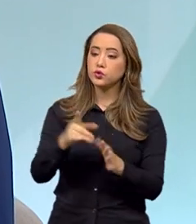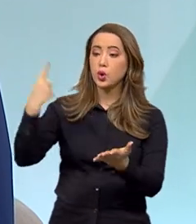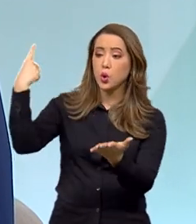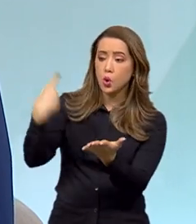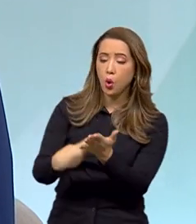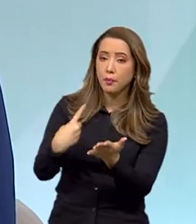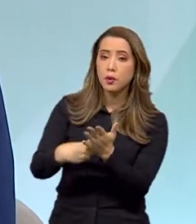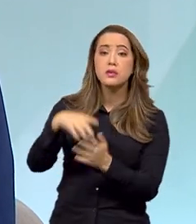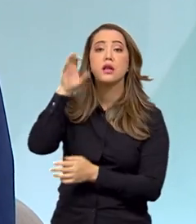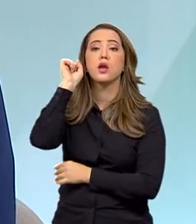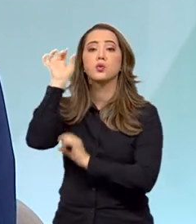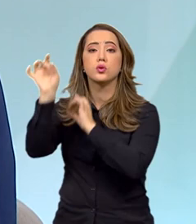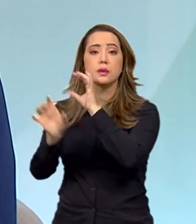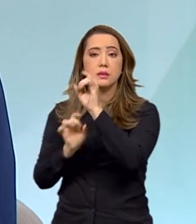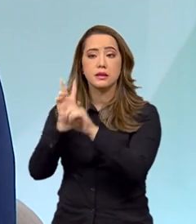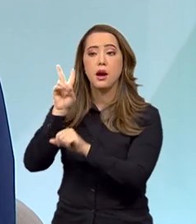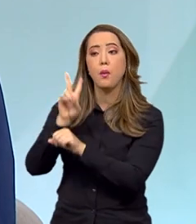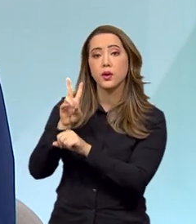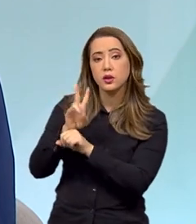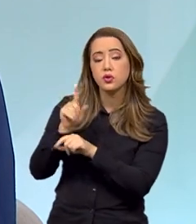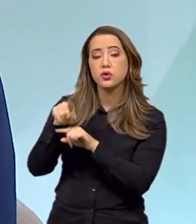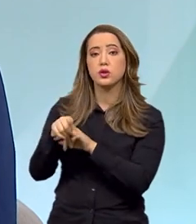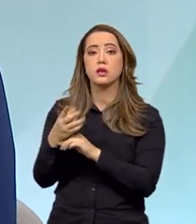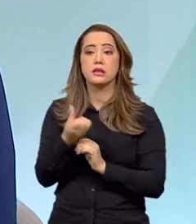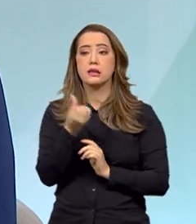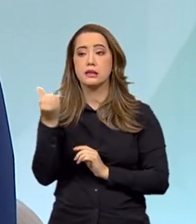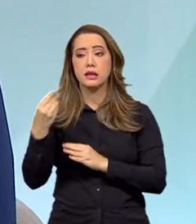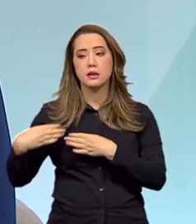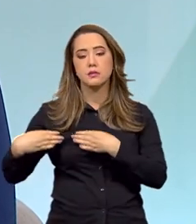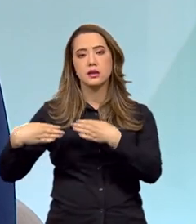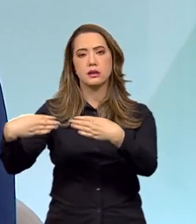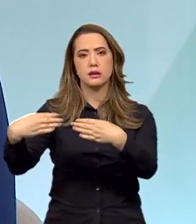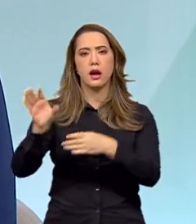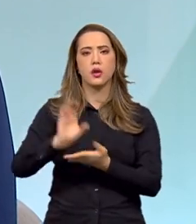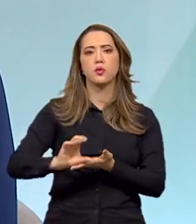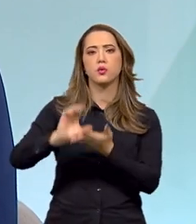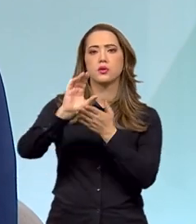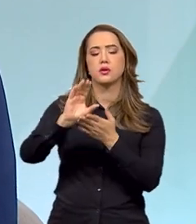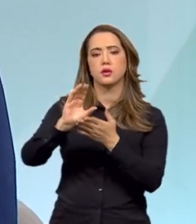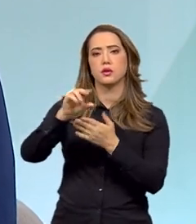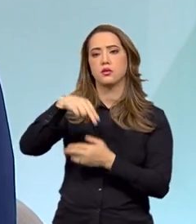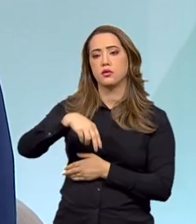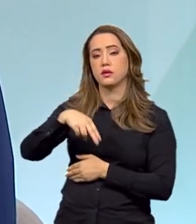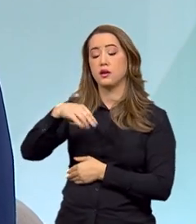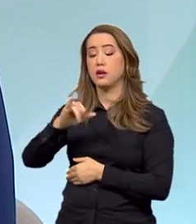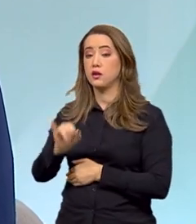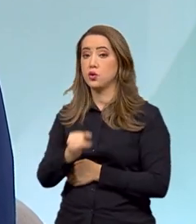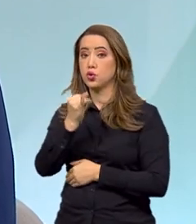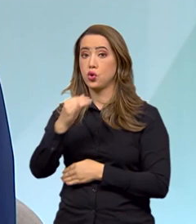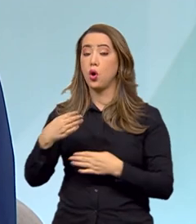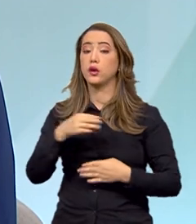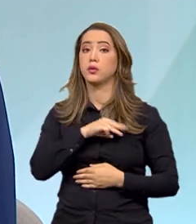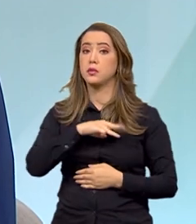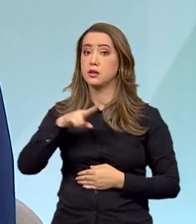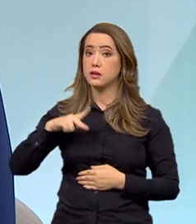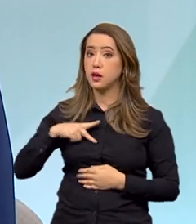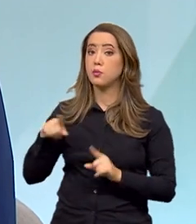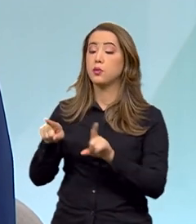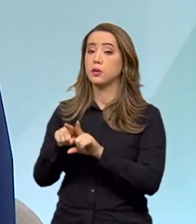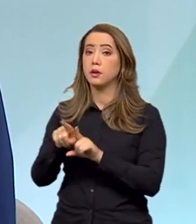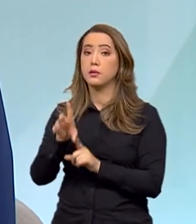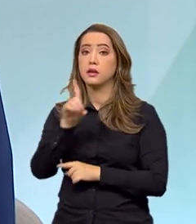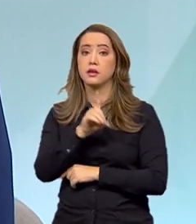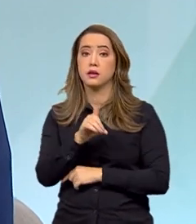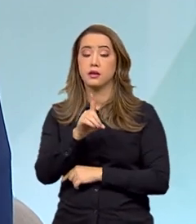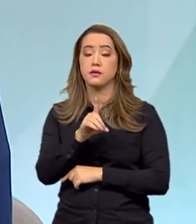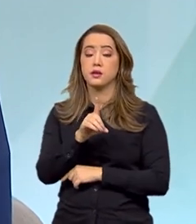articulação de seis ministérios, do Governo Federal, do Conselho Nacional de Justiça, do Conselho Nacional do Ministério Público e da Defensoria Pública